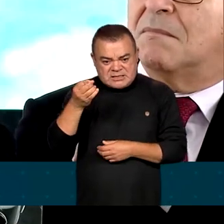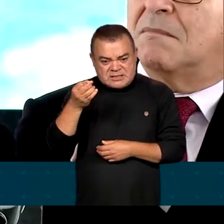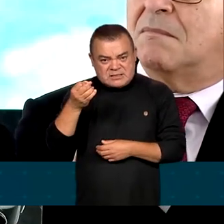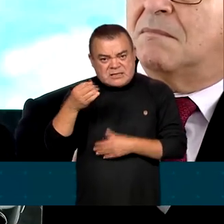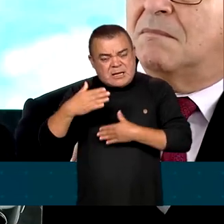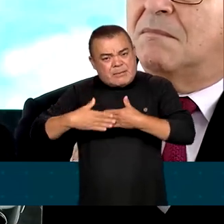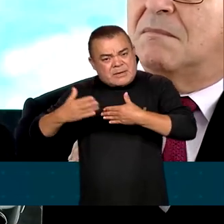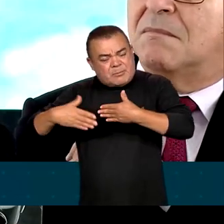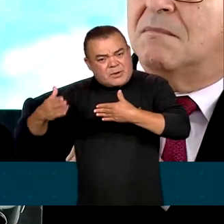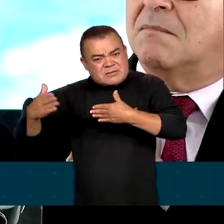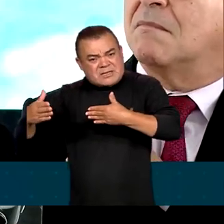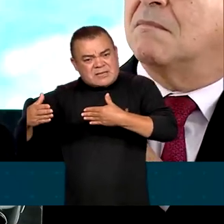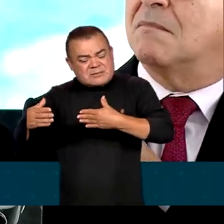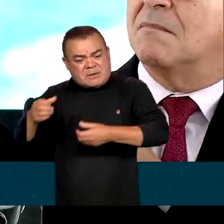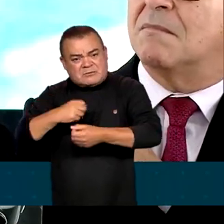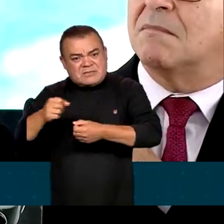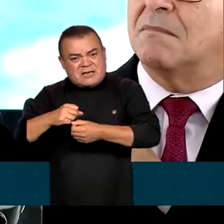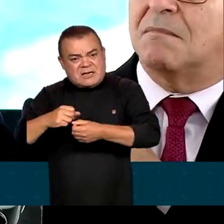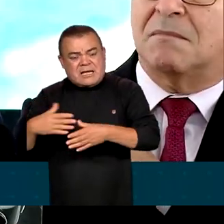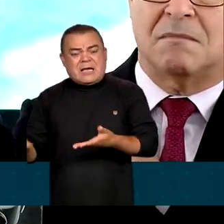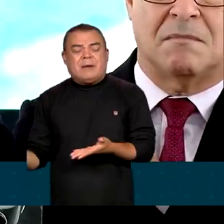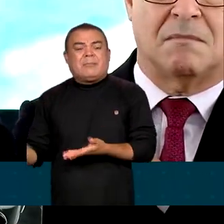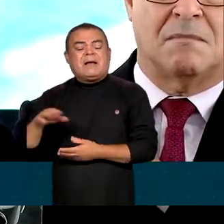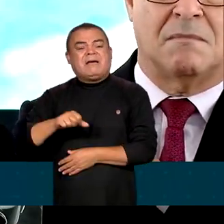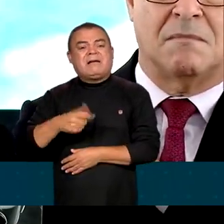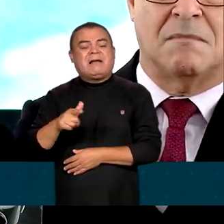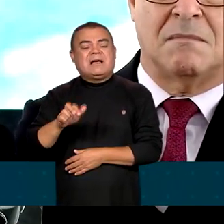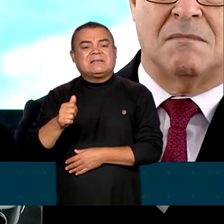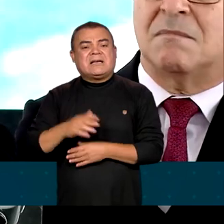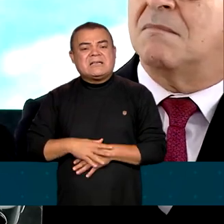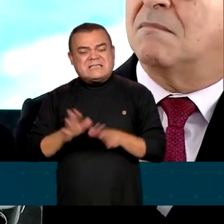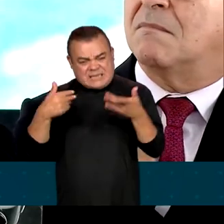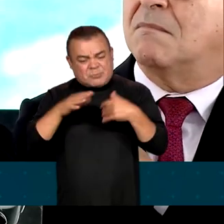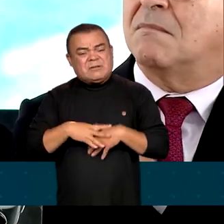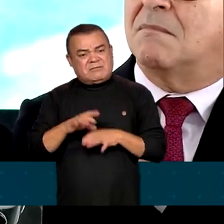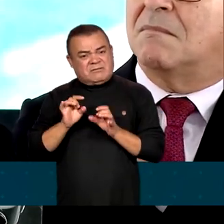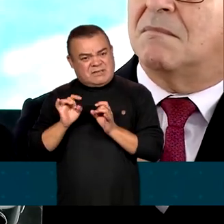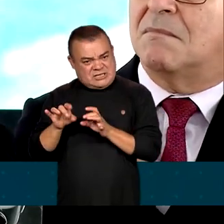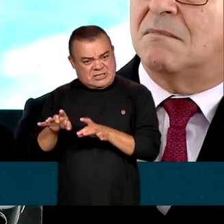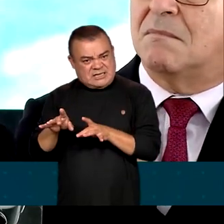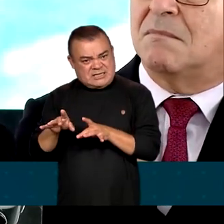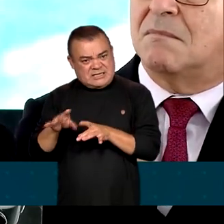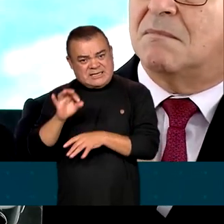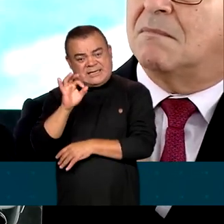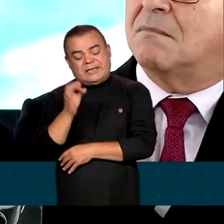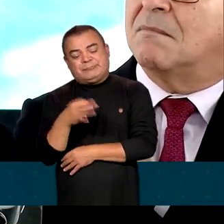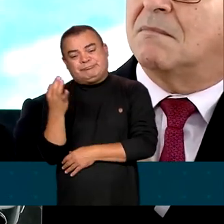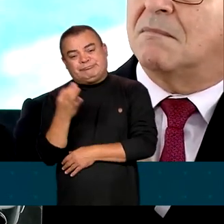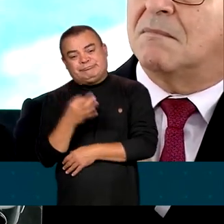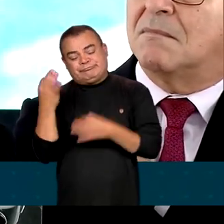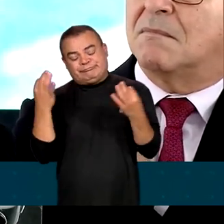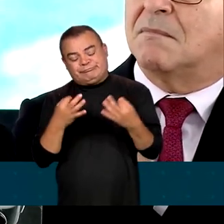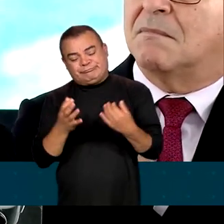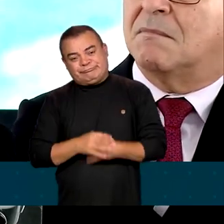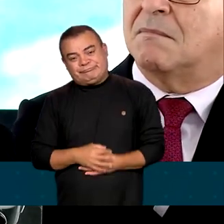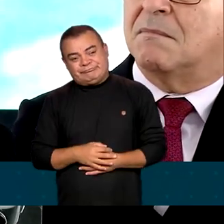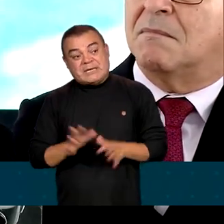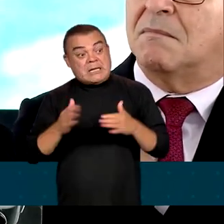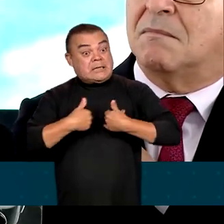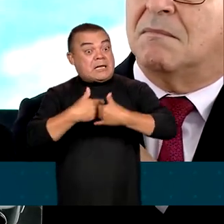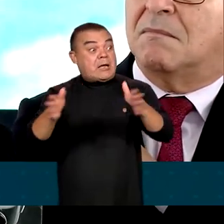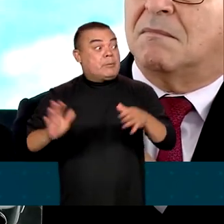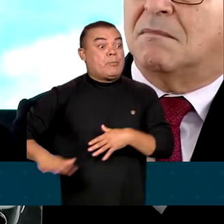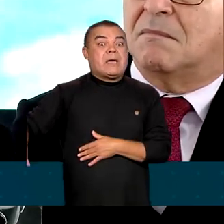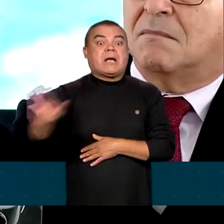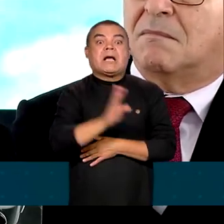enlatar para poder vender a carne brasileira. Sabe quanto que vendia? zero. Aí abriu o mercado mexicano para a carne